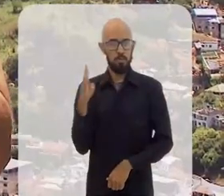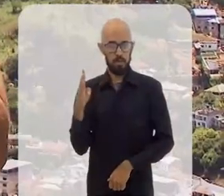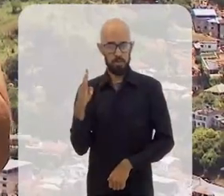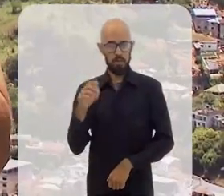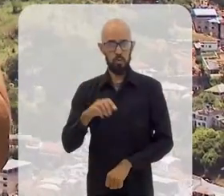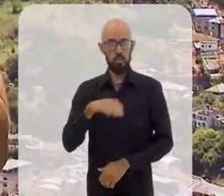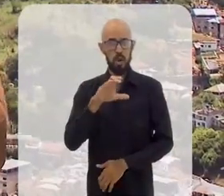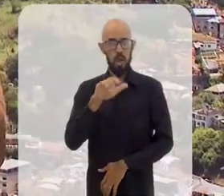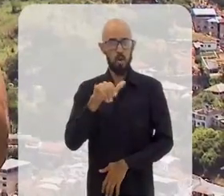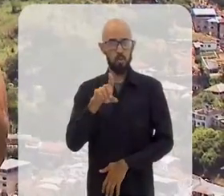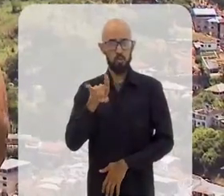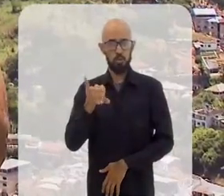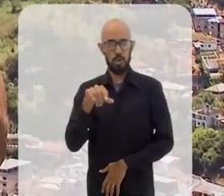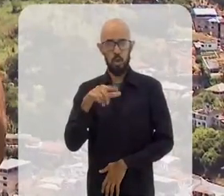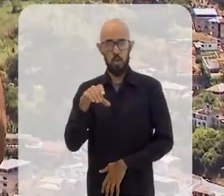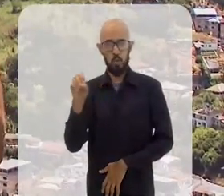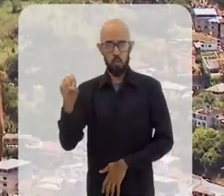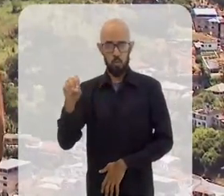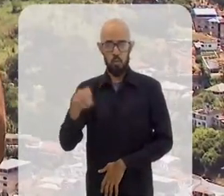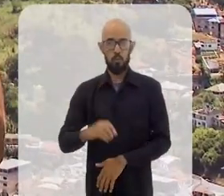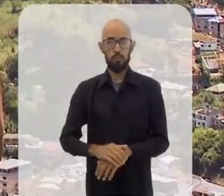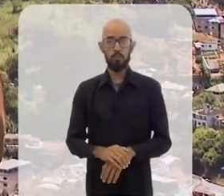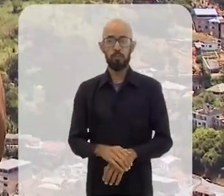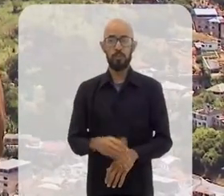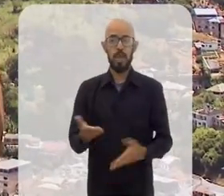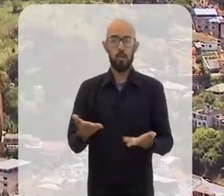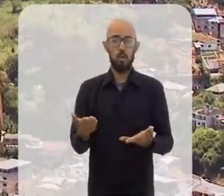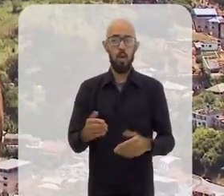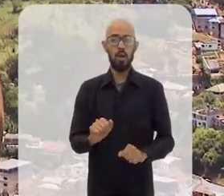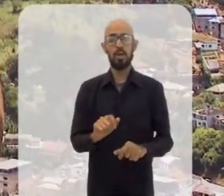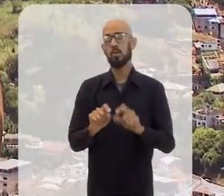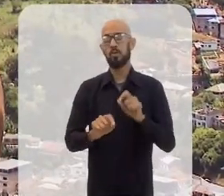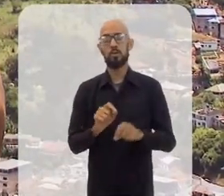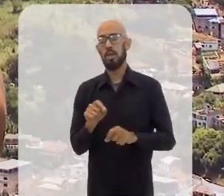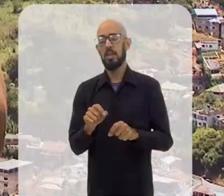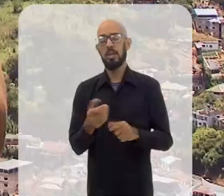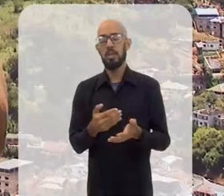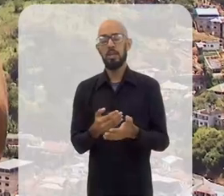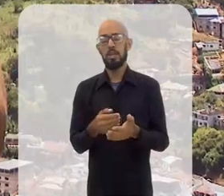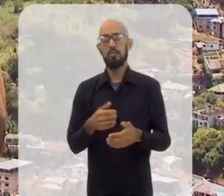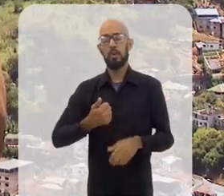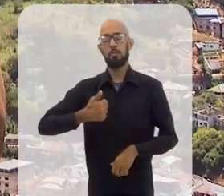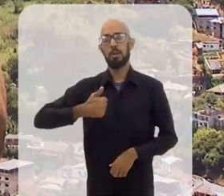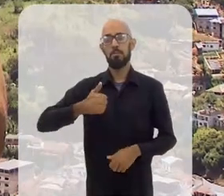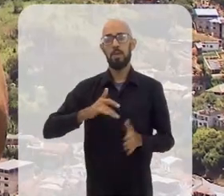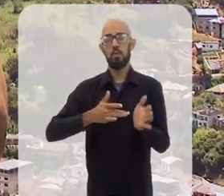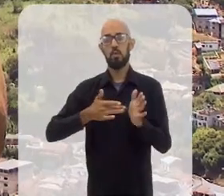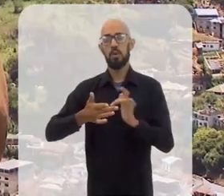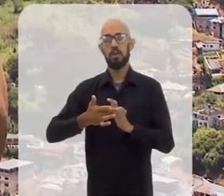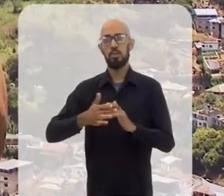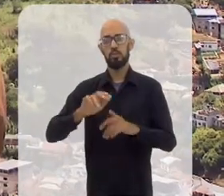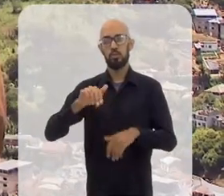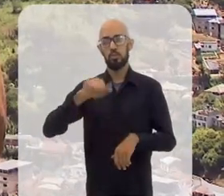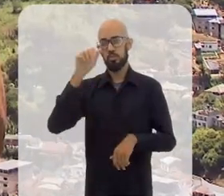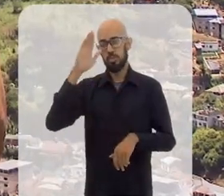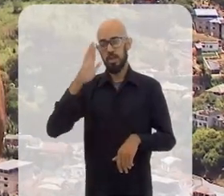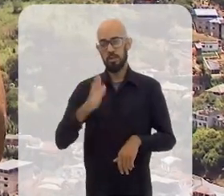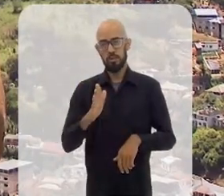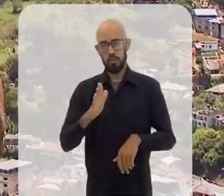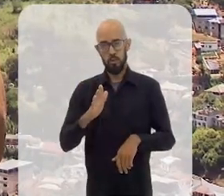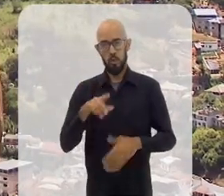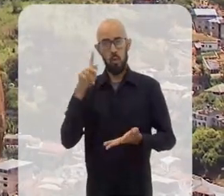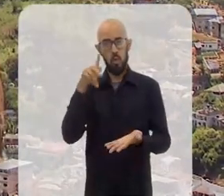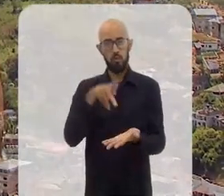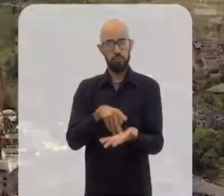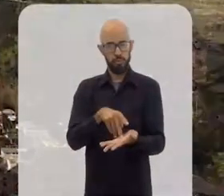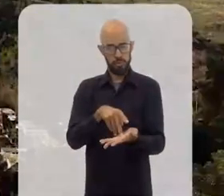Brasil, que depois veio a ser prefeito de Itaperuna por três mandatos, o Claudão. E esse ano ele passou a ser o